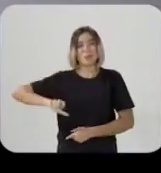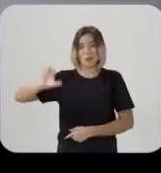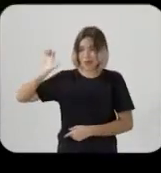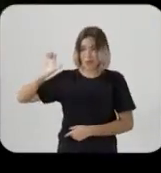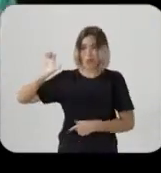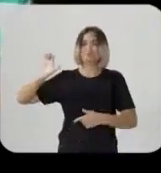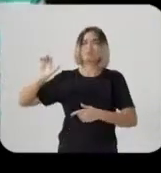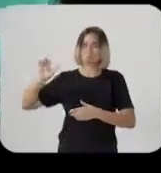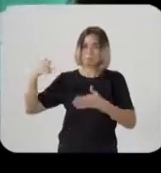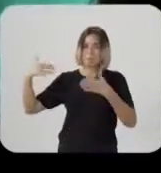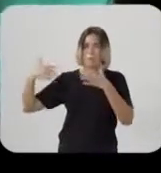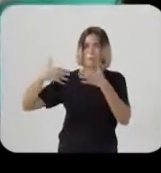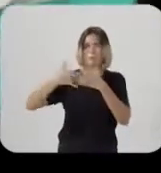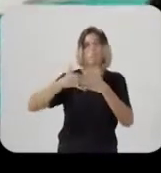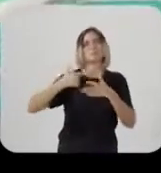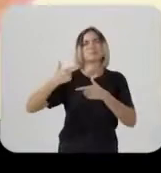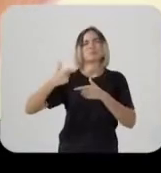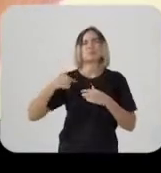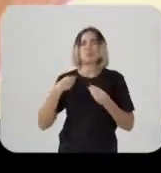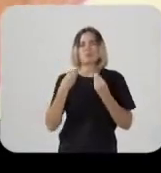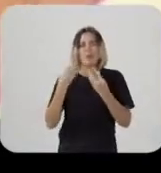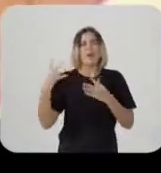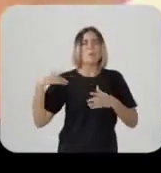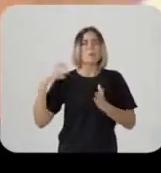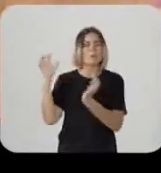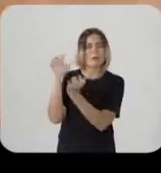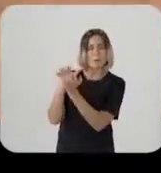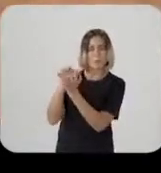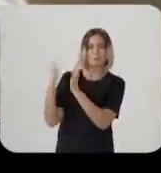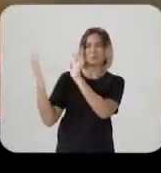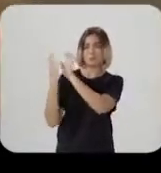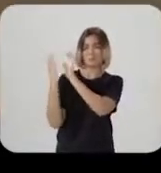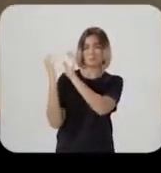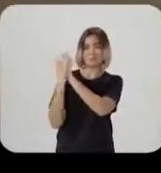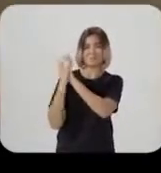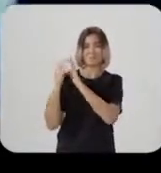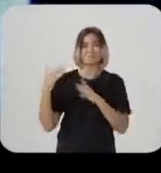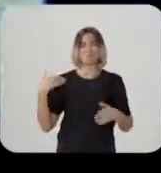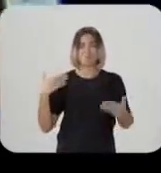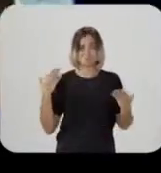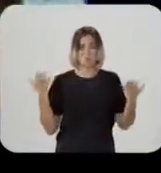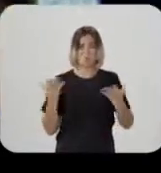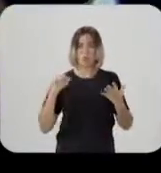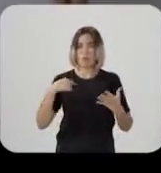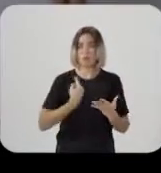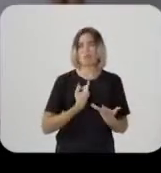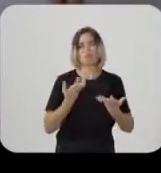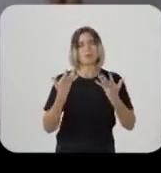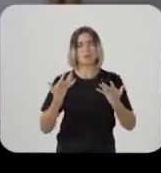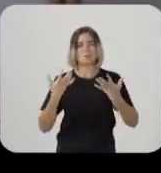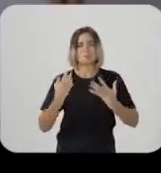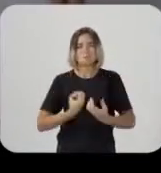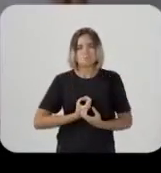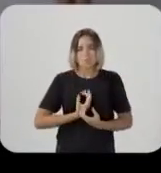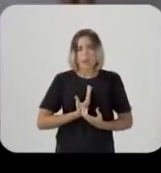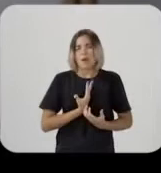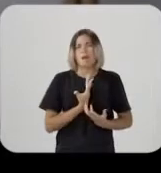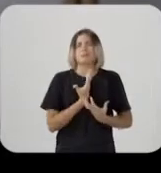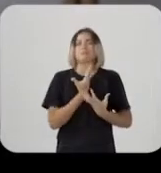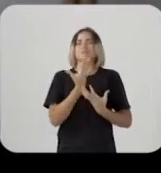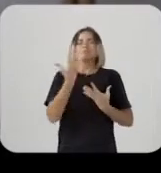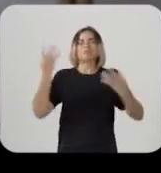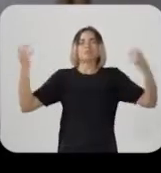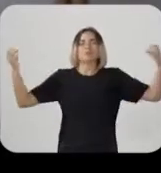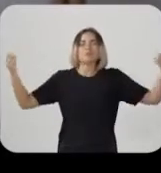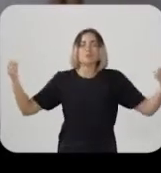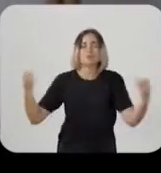Eduardo Campos. que fez tanto pelo Recife, o Pernambuco, que teve a sua carreira interrompida. A gente precisa reacender essa